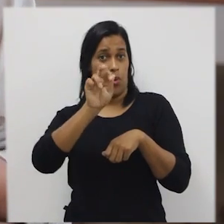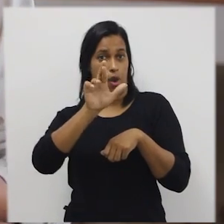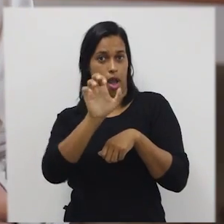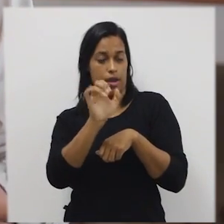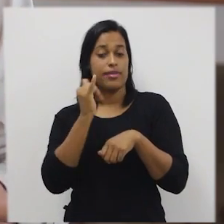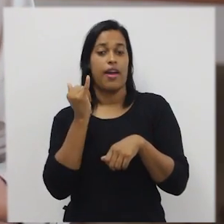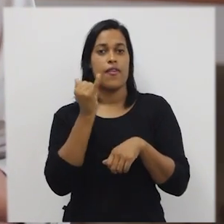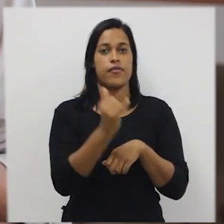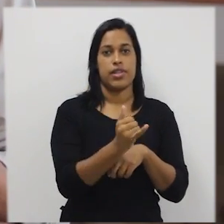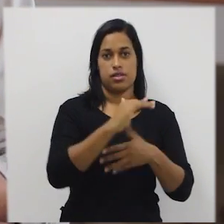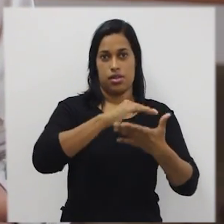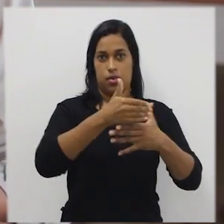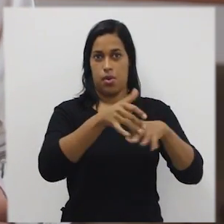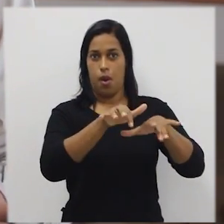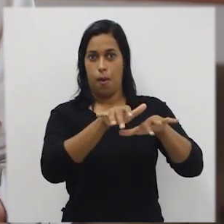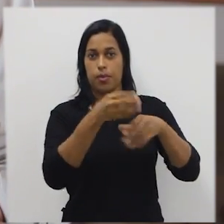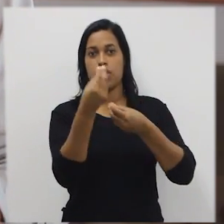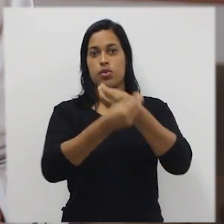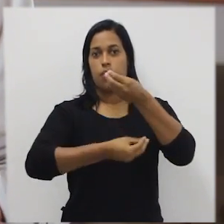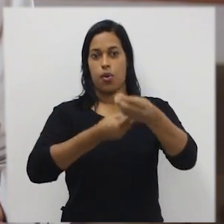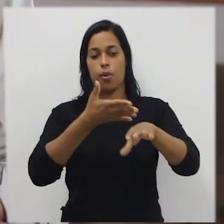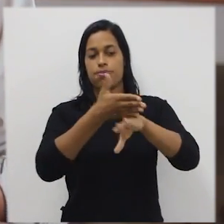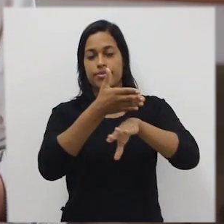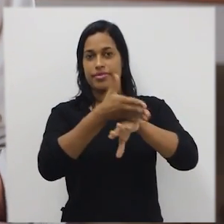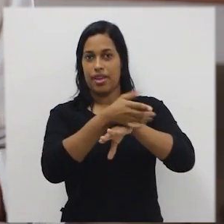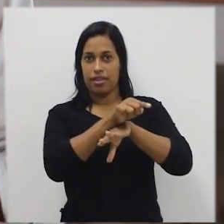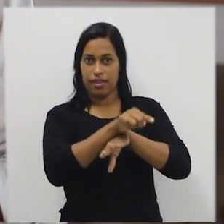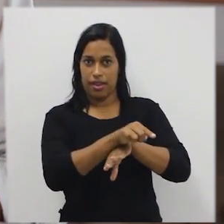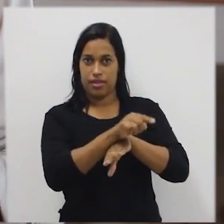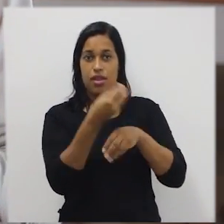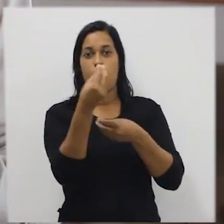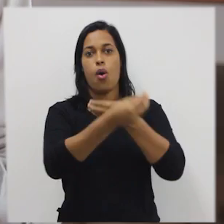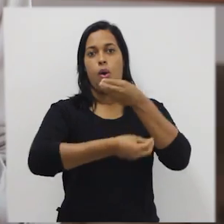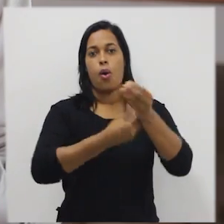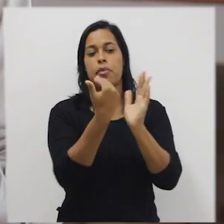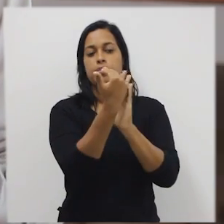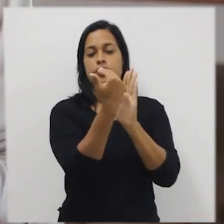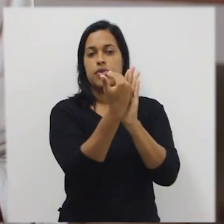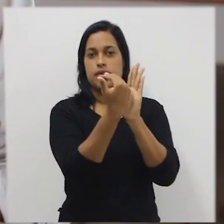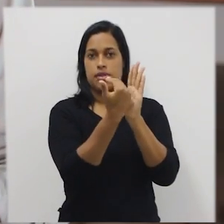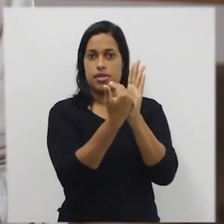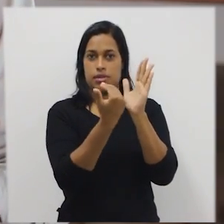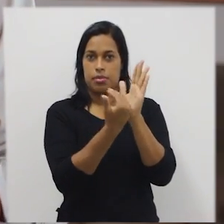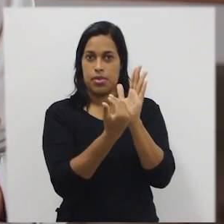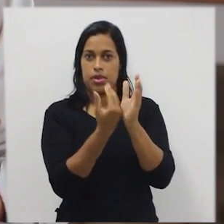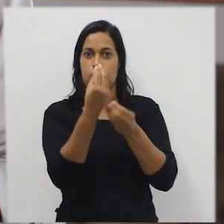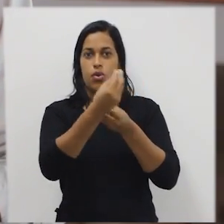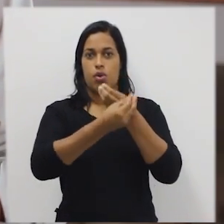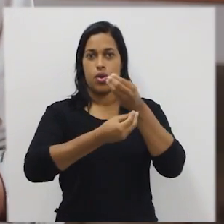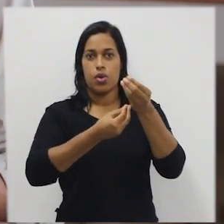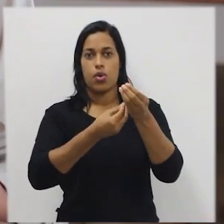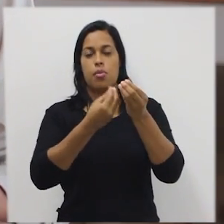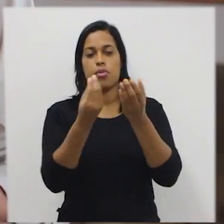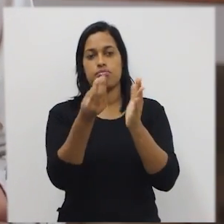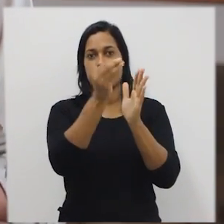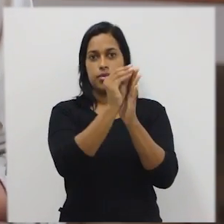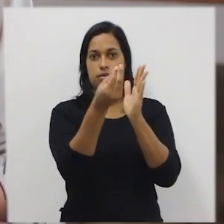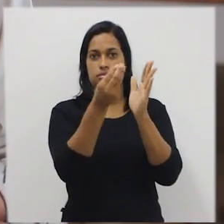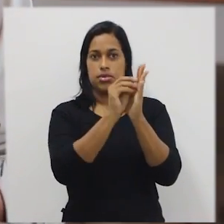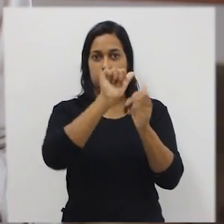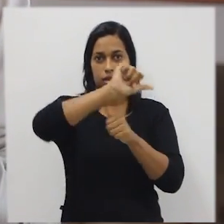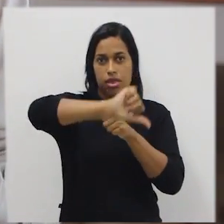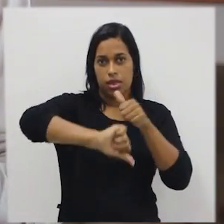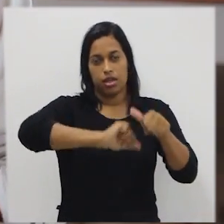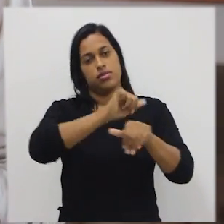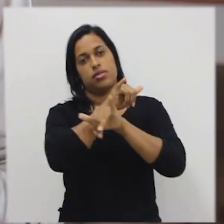em que momento e como as entradas ocorrerão, quais os processamentos necessários para que o dado seja